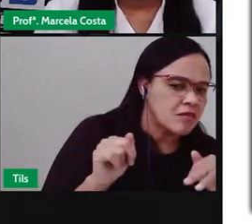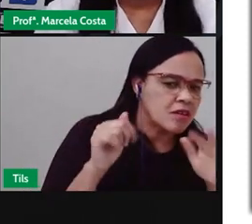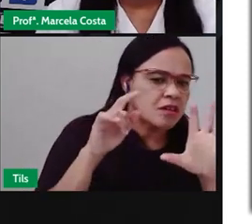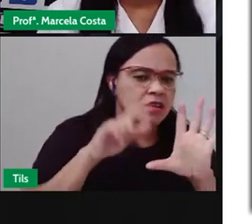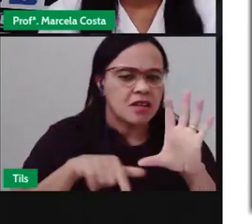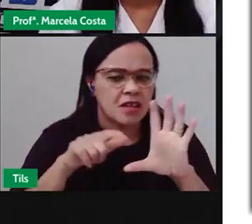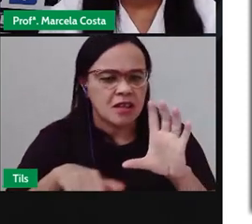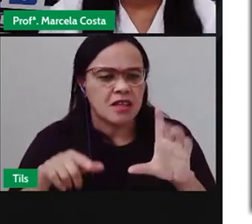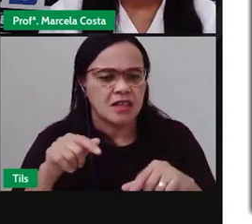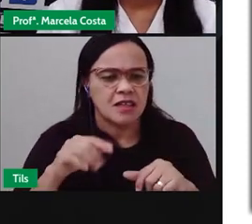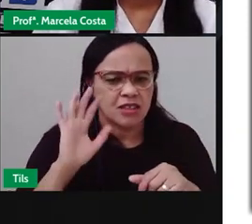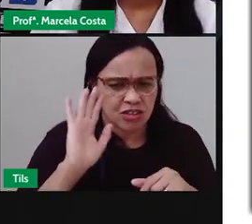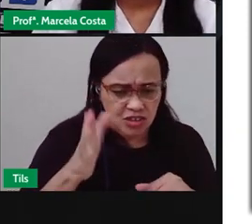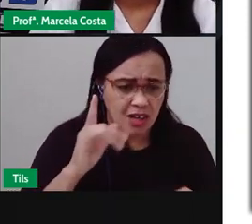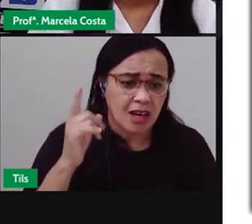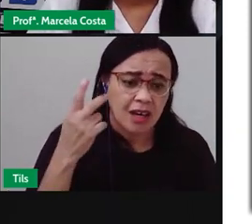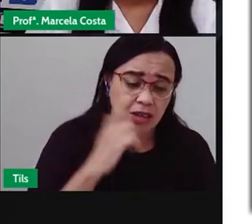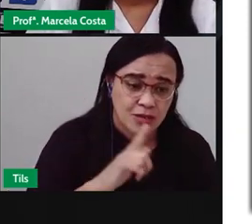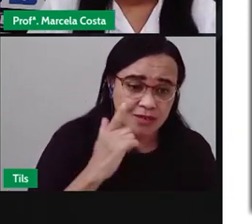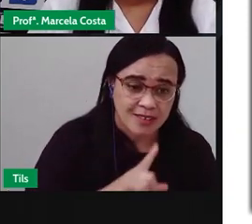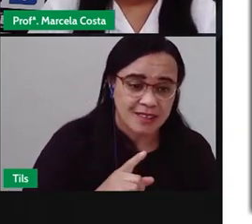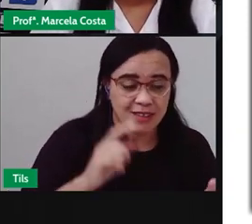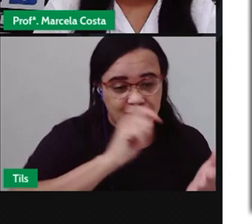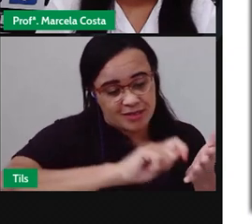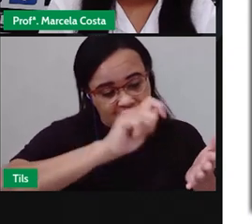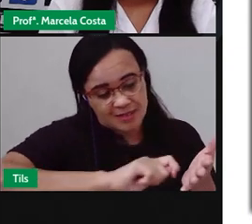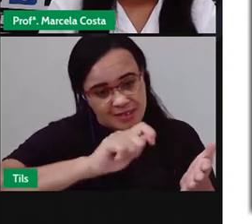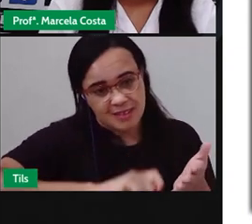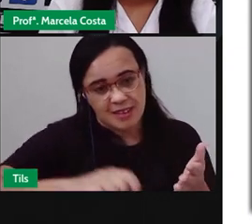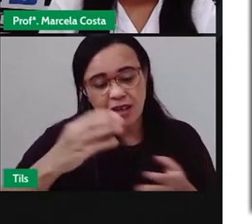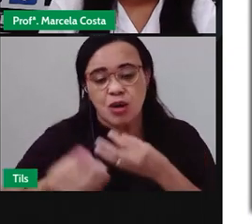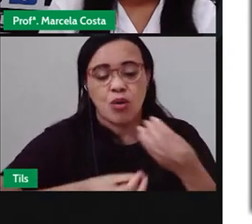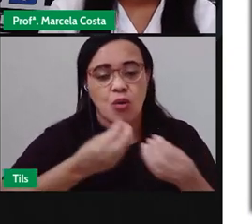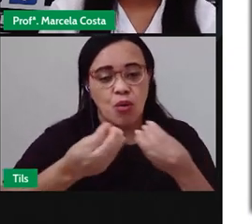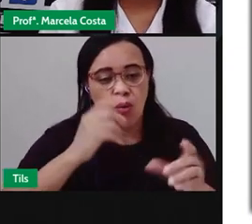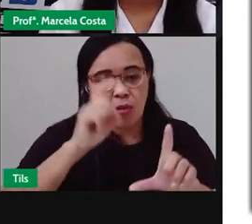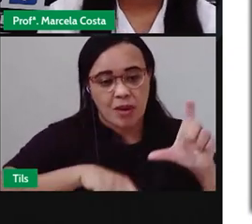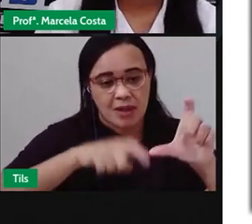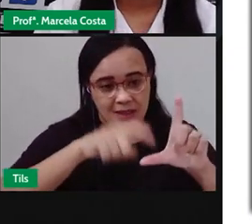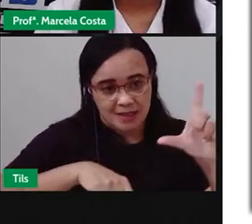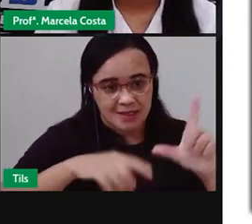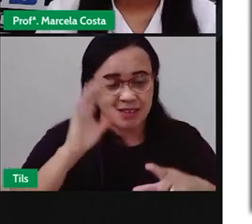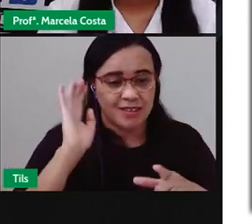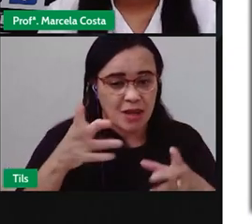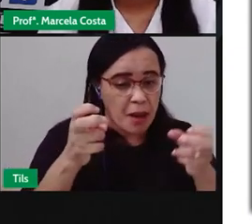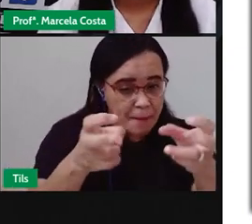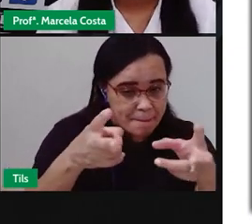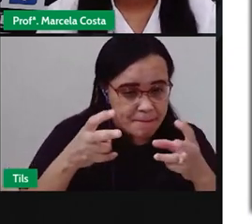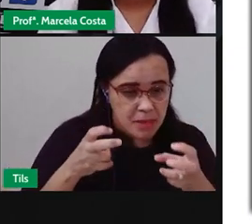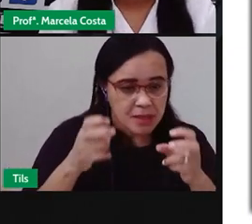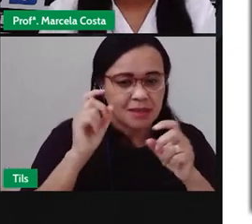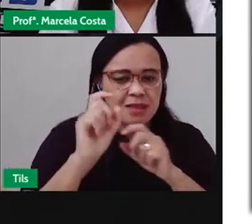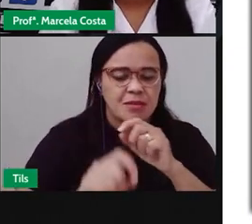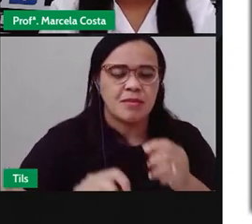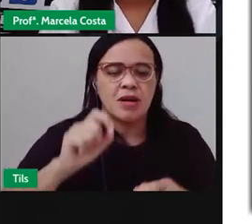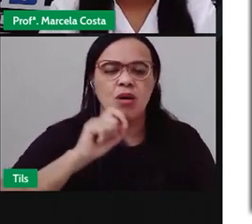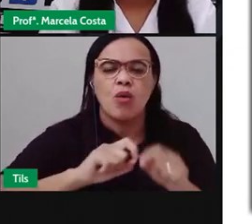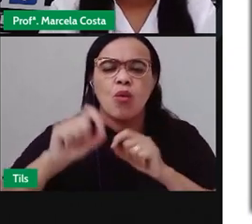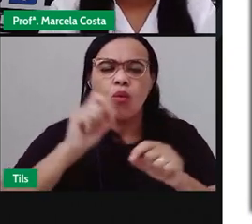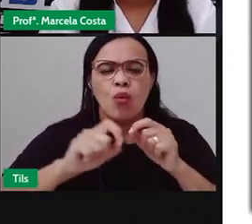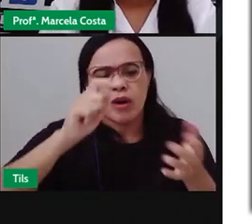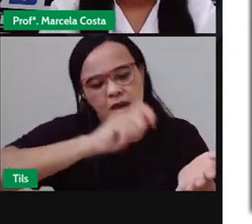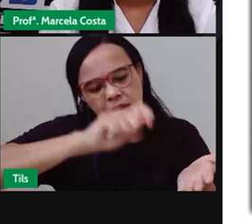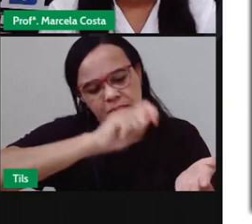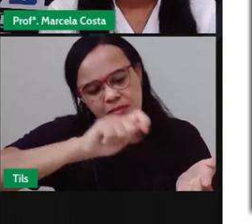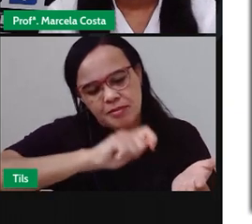É que a gente escreve Essas letras Vocês perceberam o movimento que é feito para escrever?